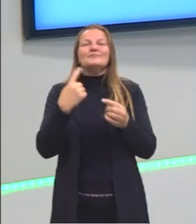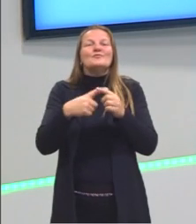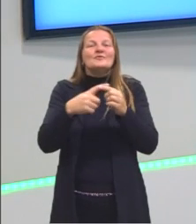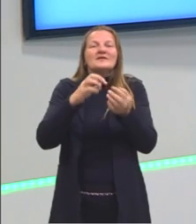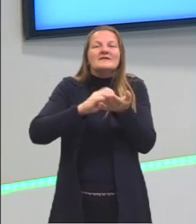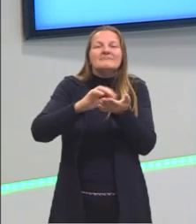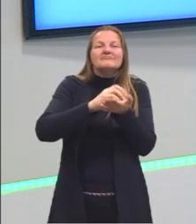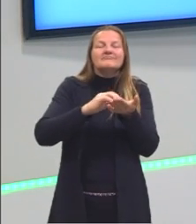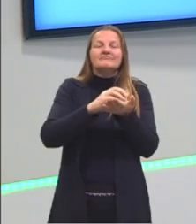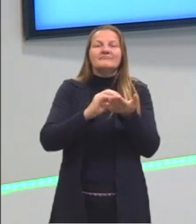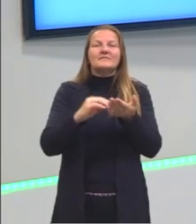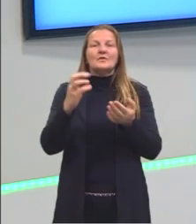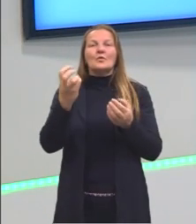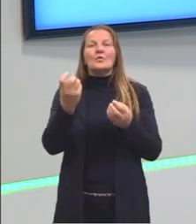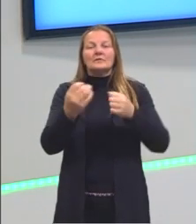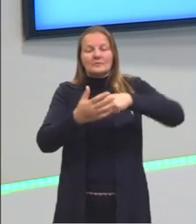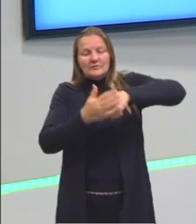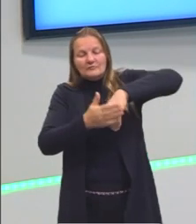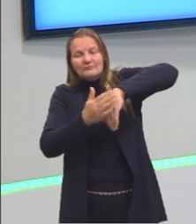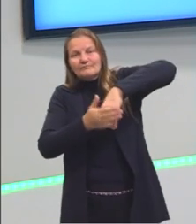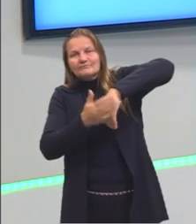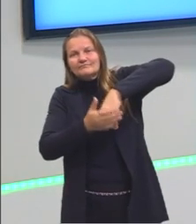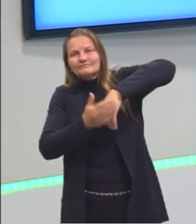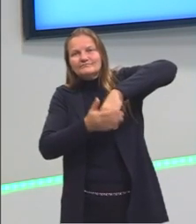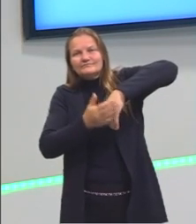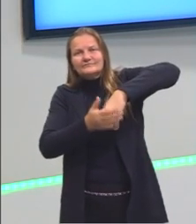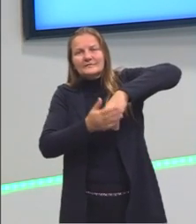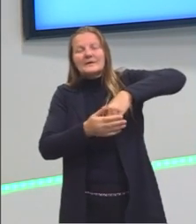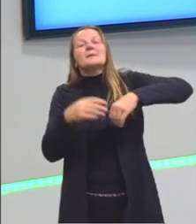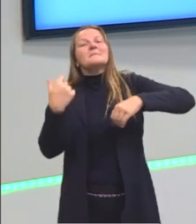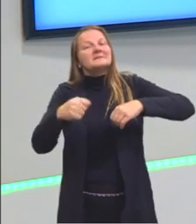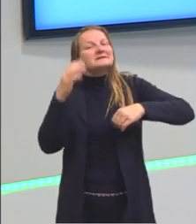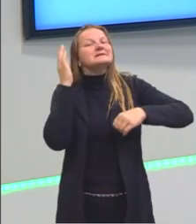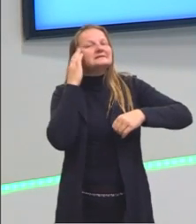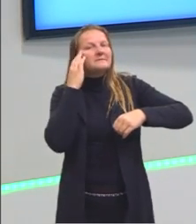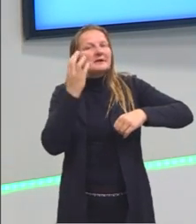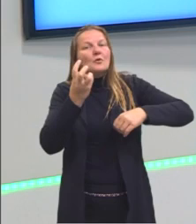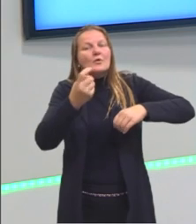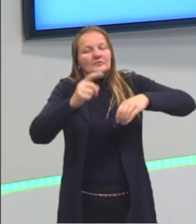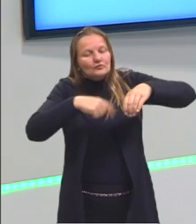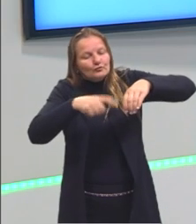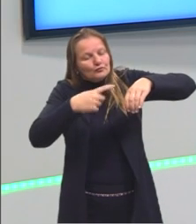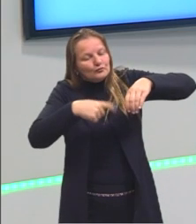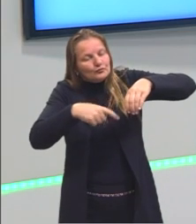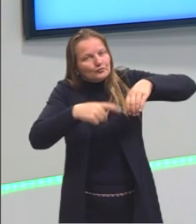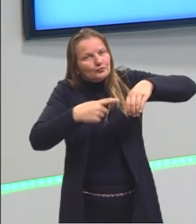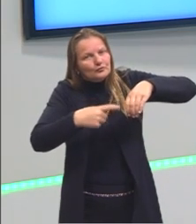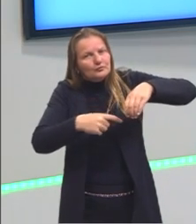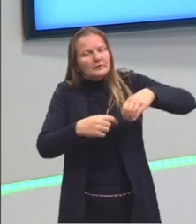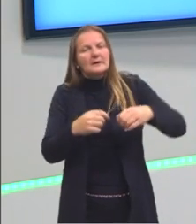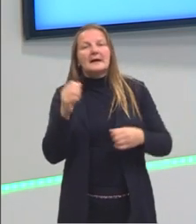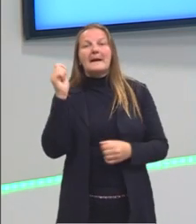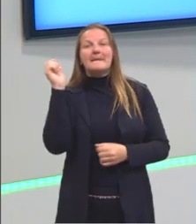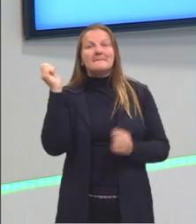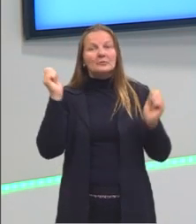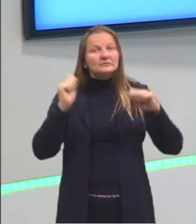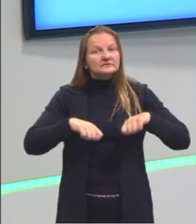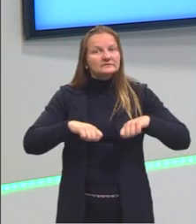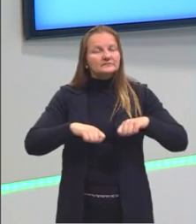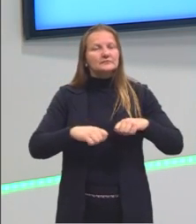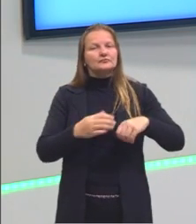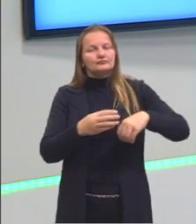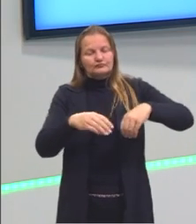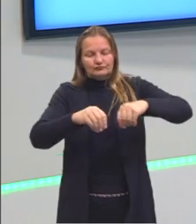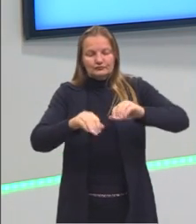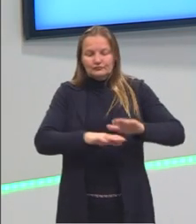número de voltas? Porque o desgaste, ele é exatamente, então, proporcional ao número de voltas que o pneu efetuou ali no